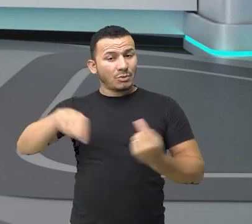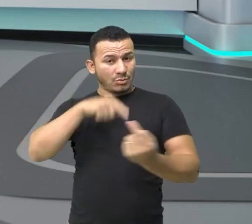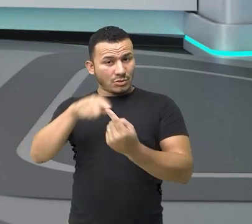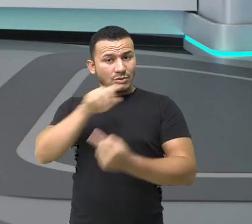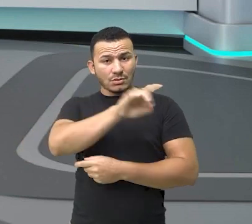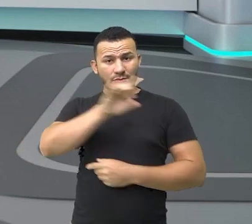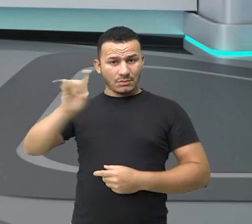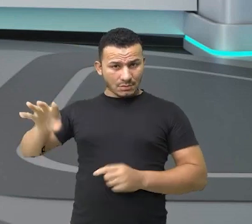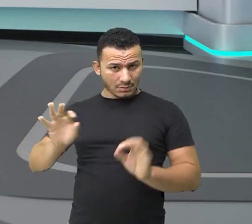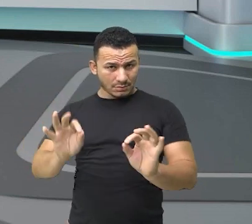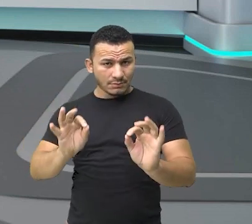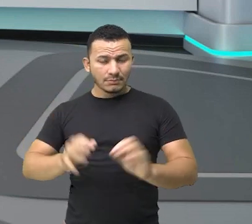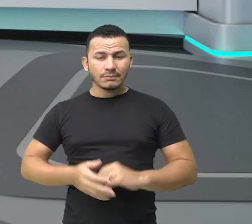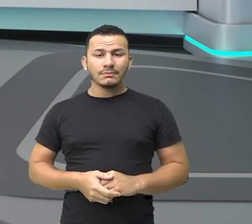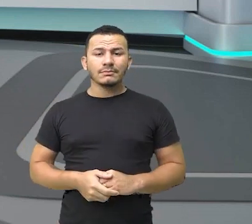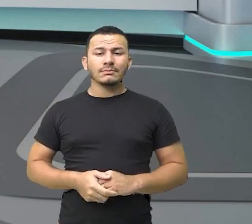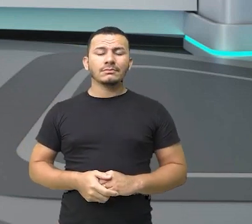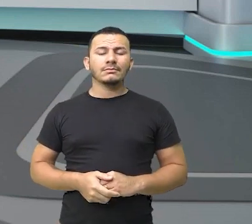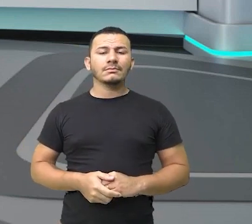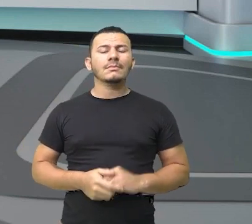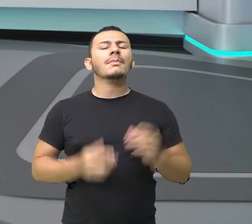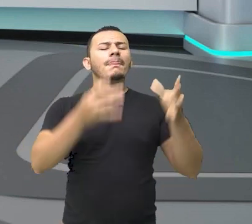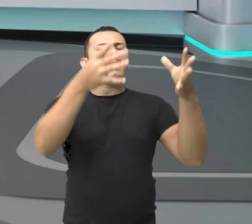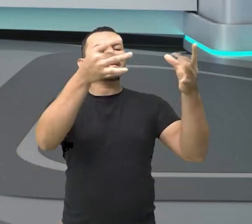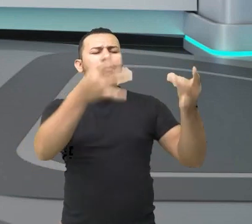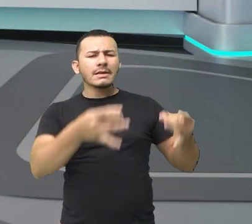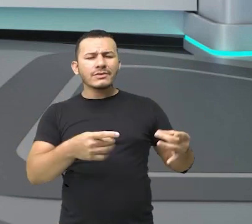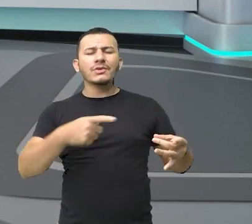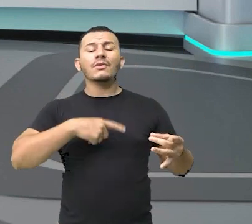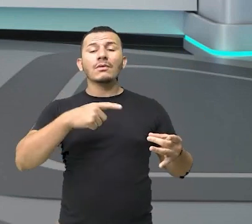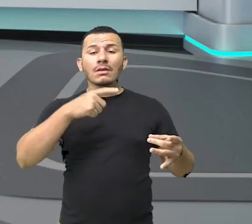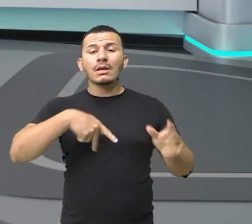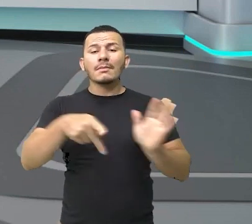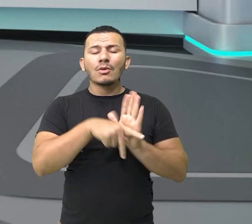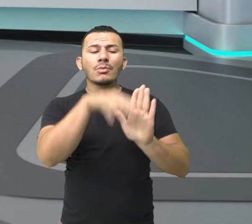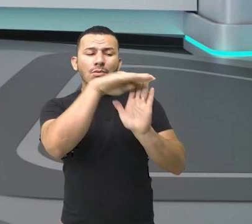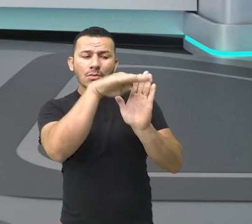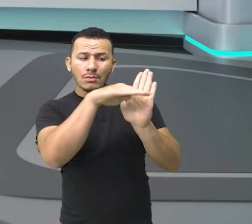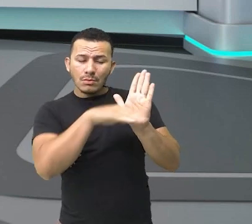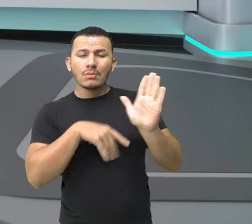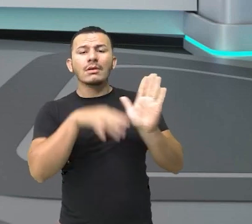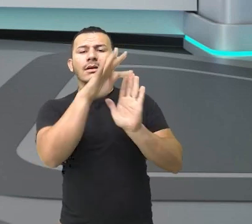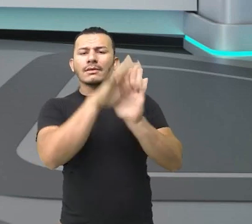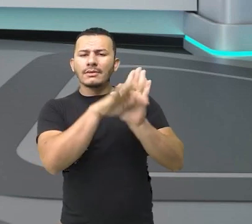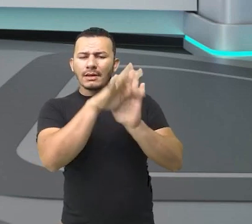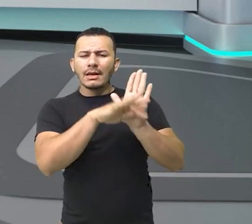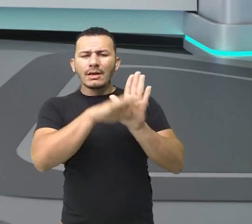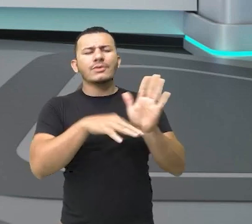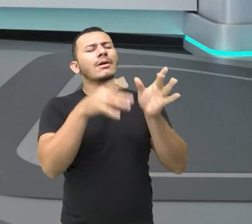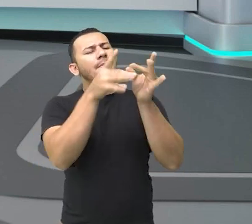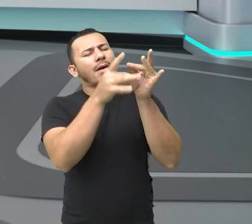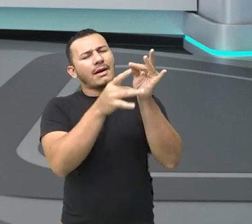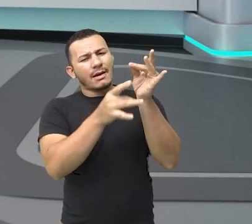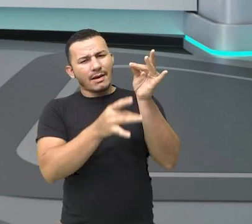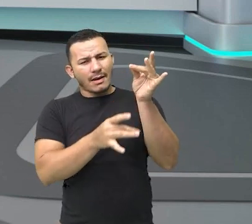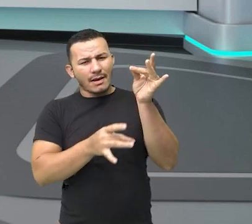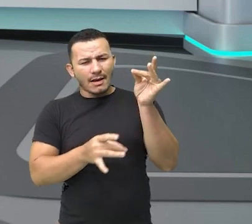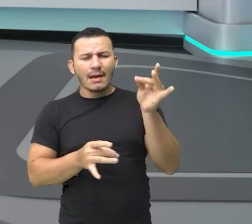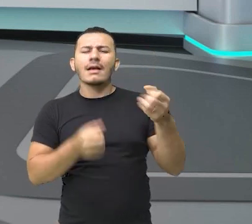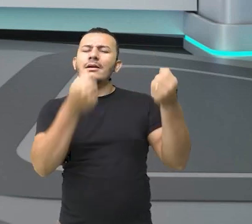destes tipos de textos. Descritiva ou sequências descritivas, certo? O texto descritivo tem a função de